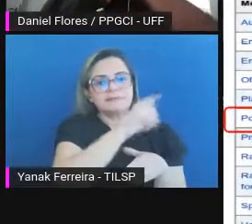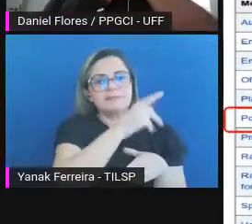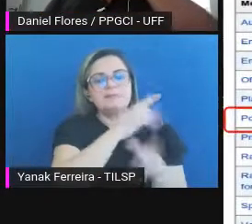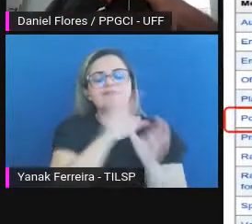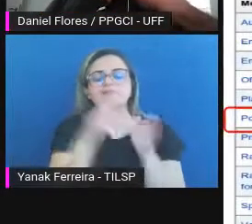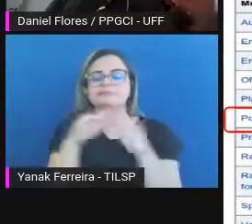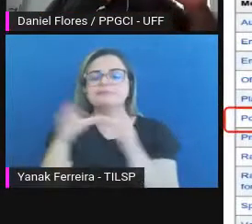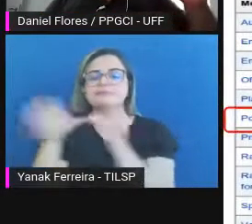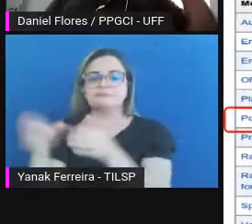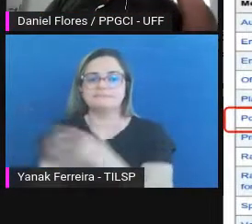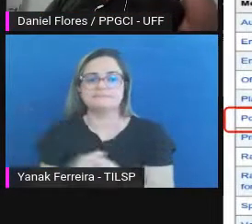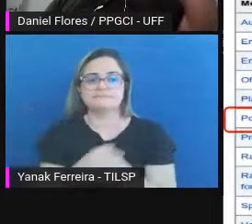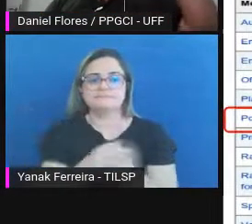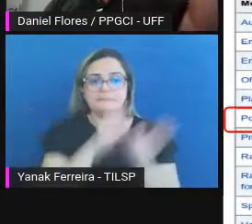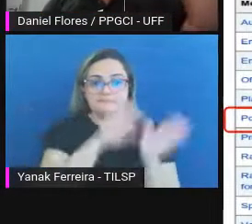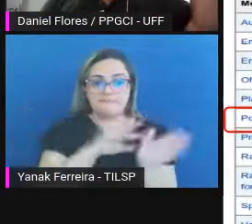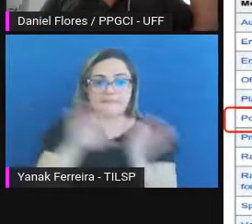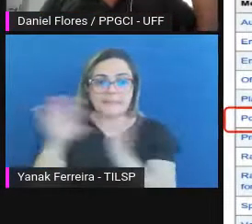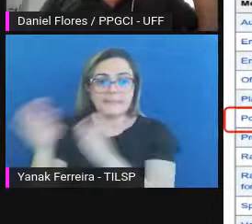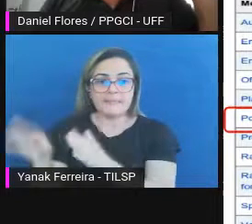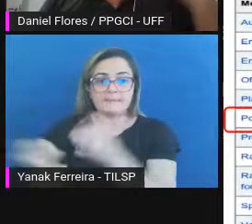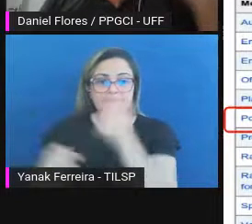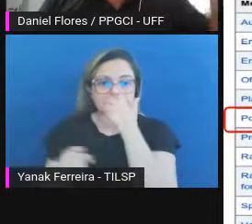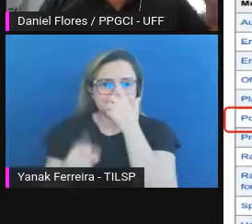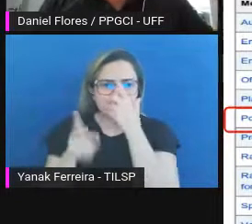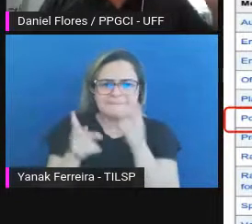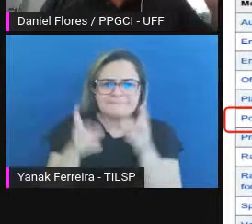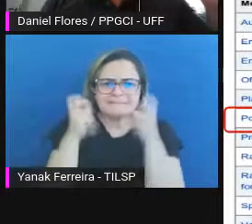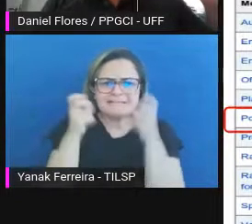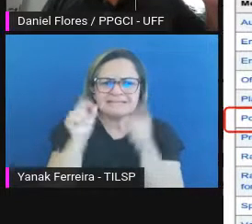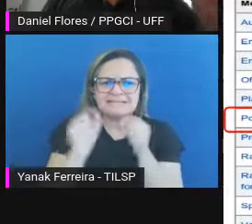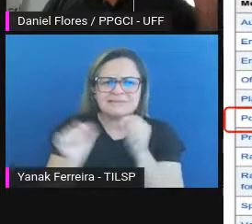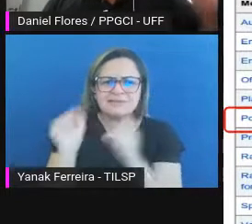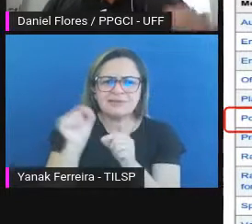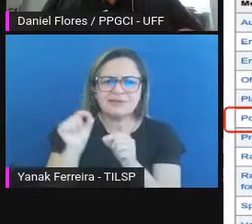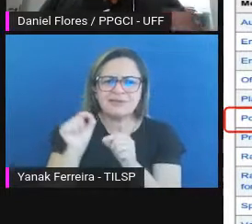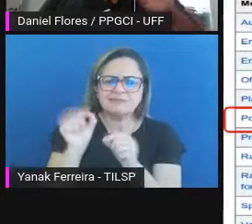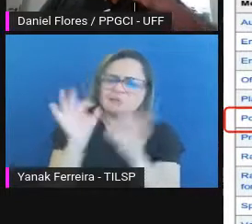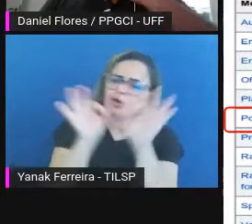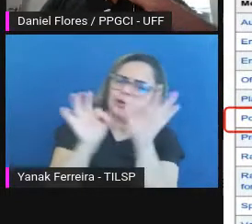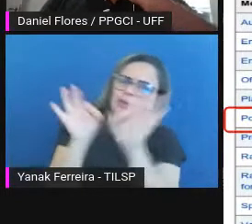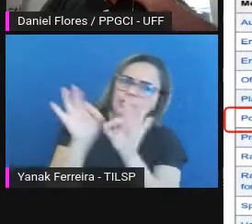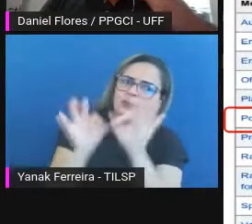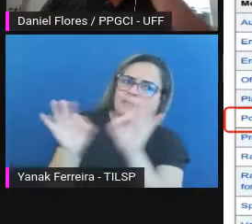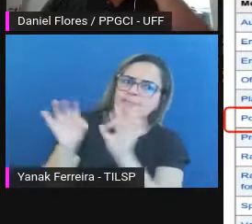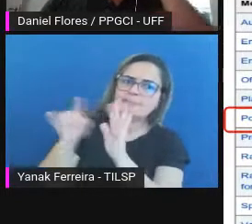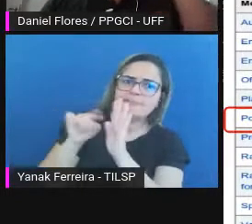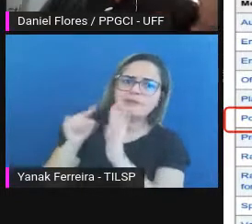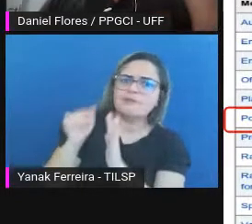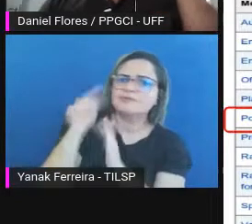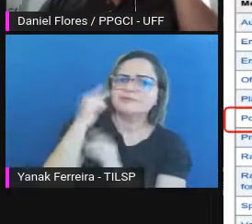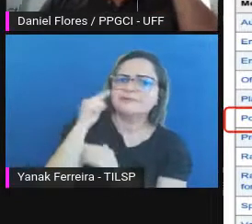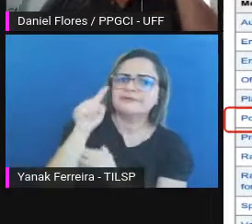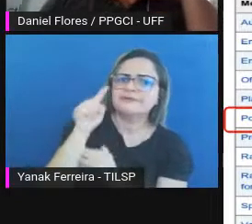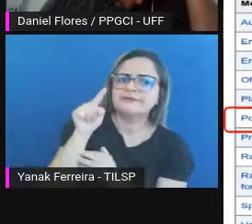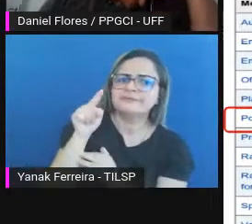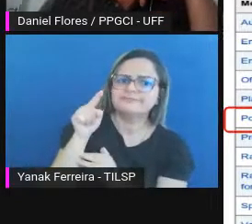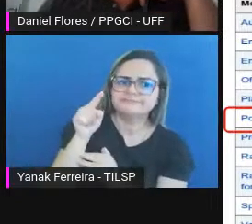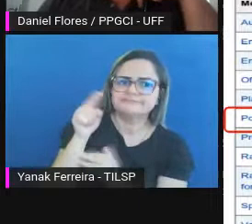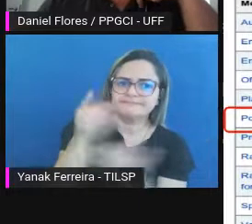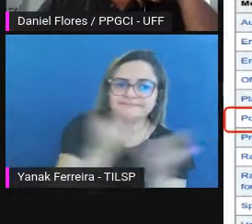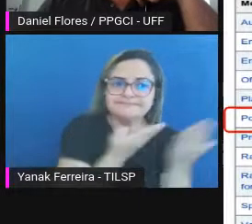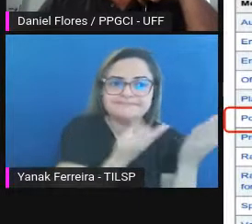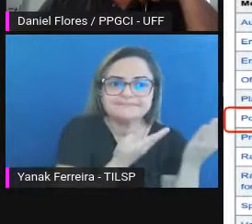Vejam que a preservação digital, ela é implementada por um plano de preservação digital, como está na tela de vocês. Esse plano de